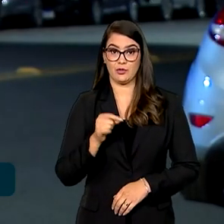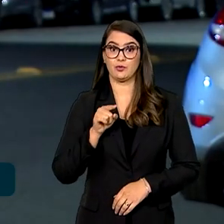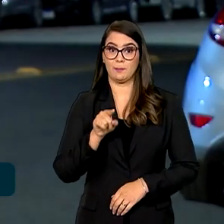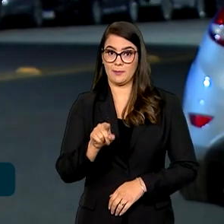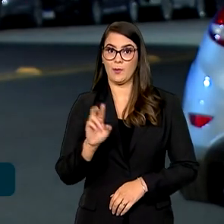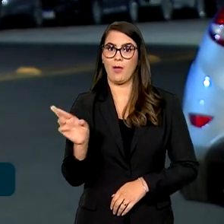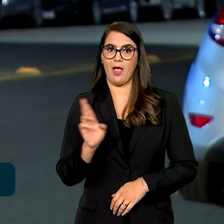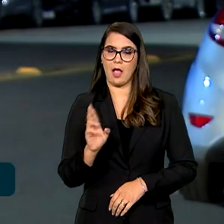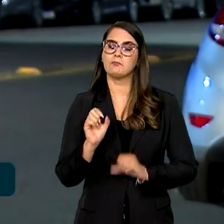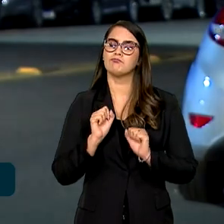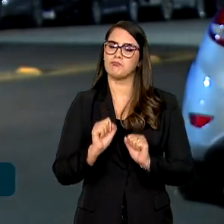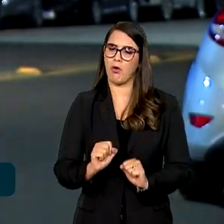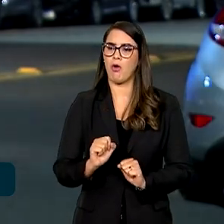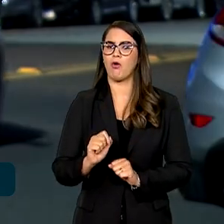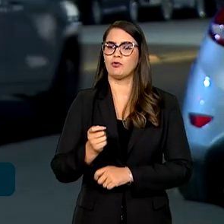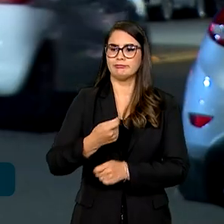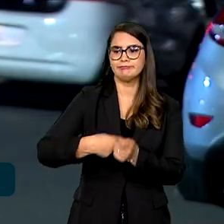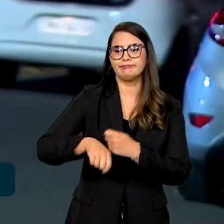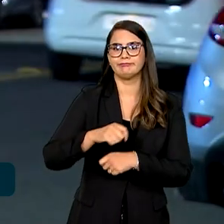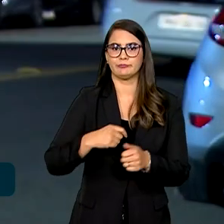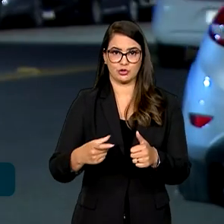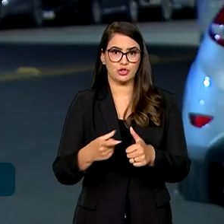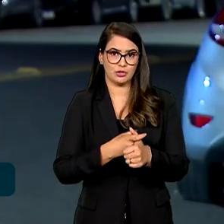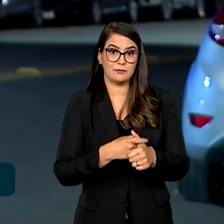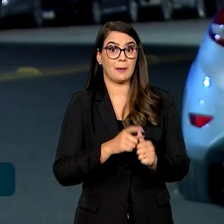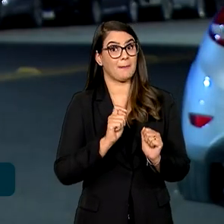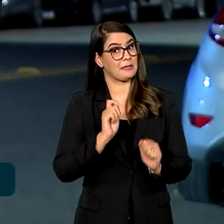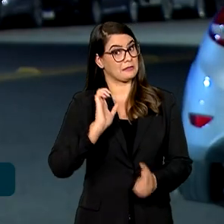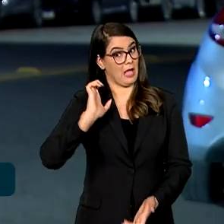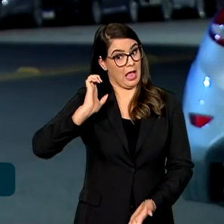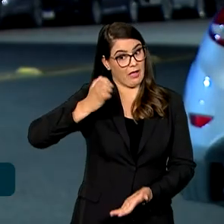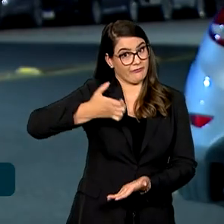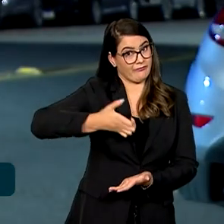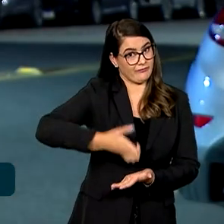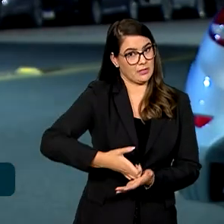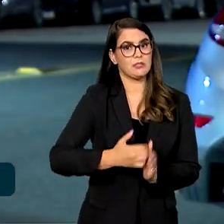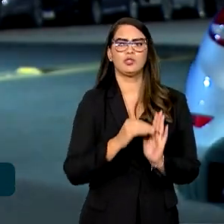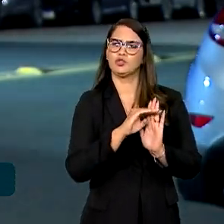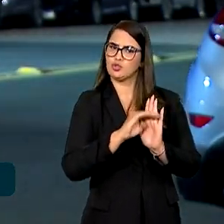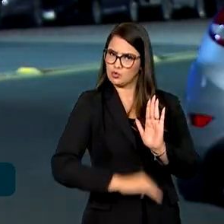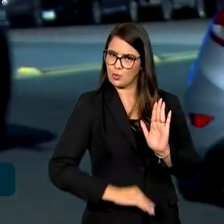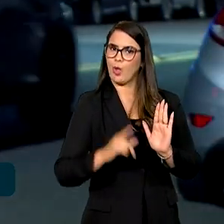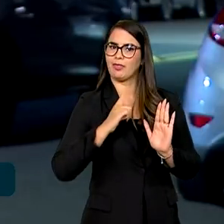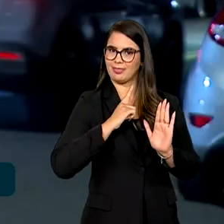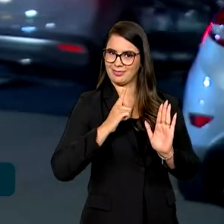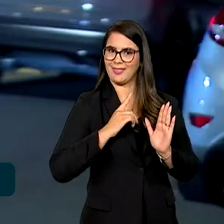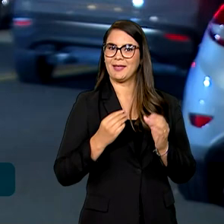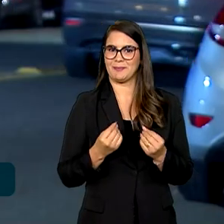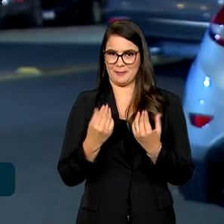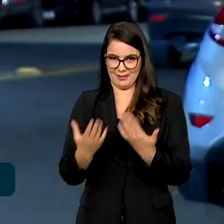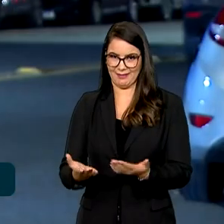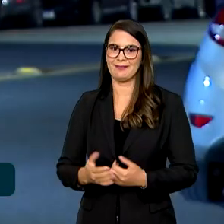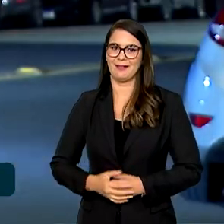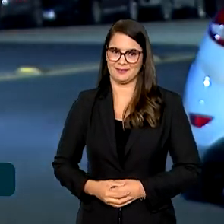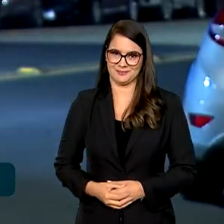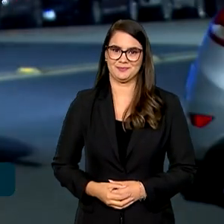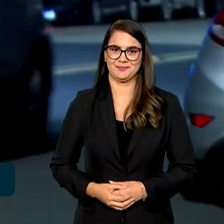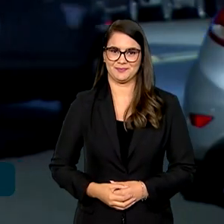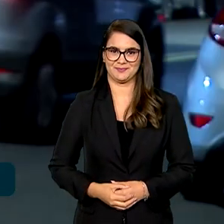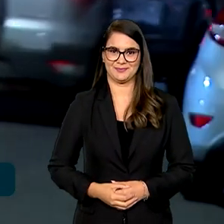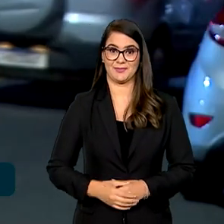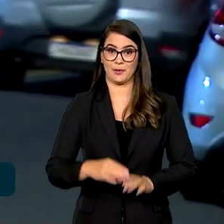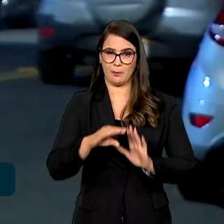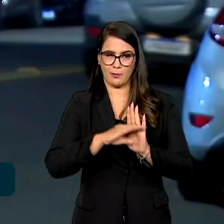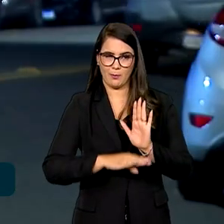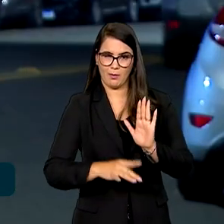podem ser renegociadas, mas aí elas têm que ser pagas à vista, claro, com o desconto oferecido pelo credor. Bom, para o programa